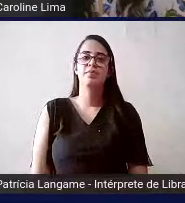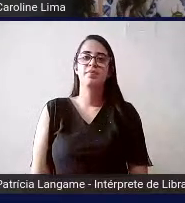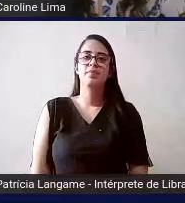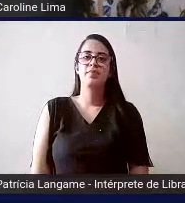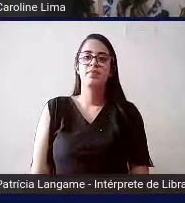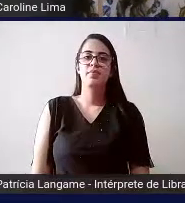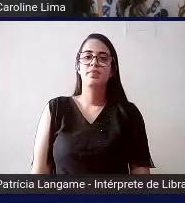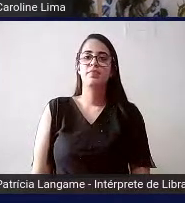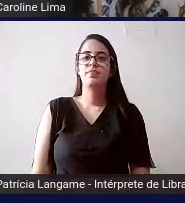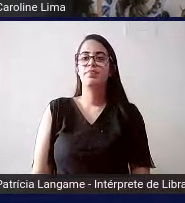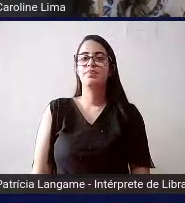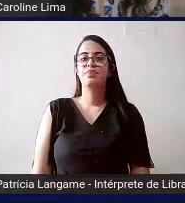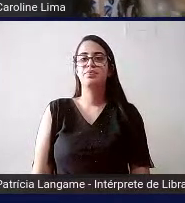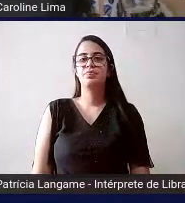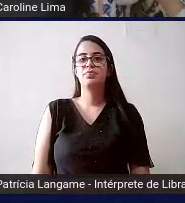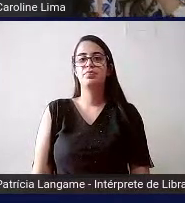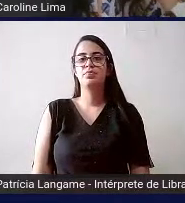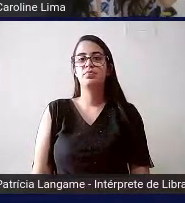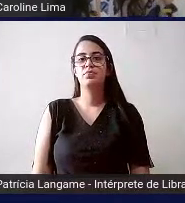por favor